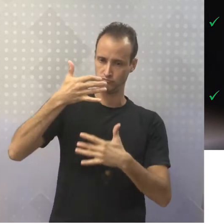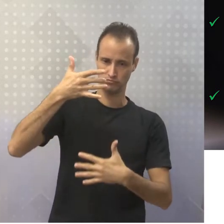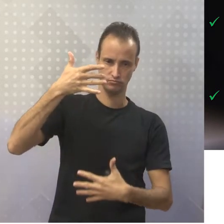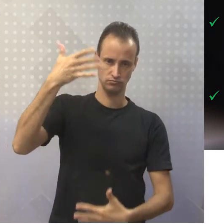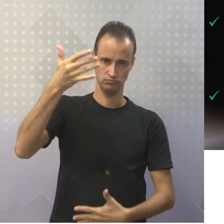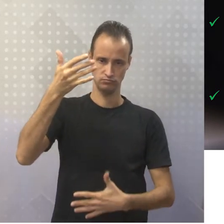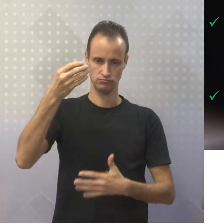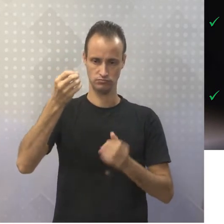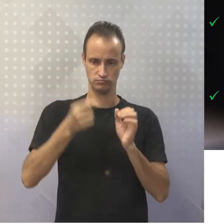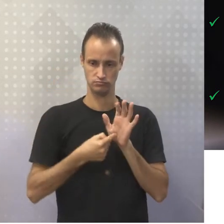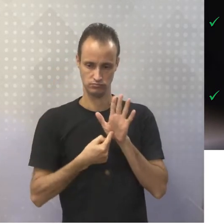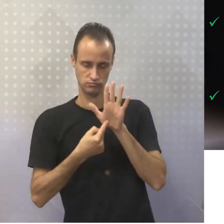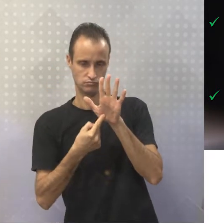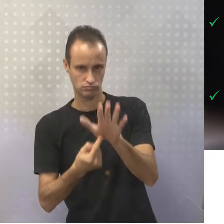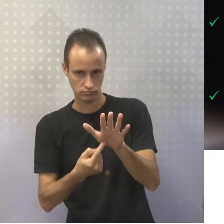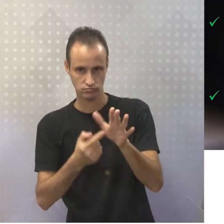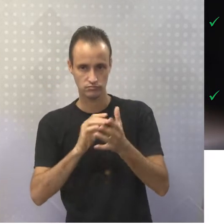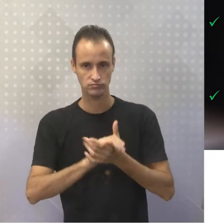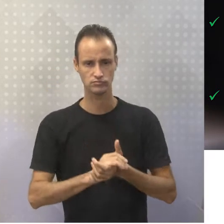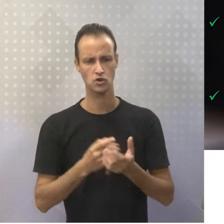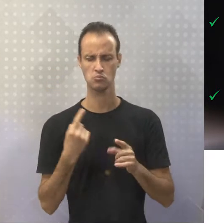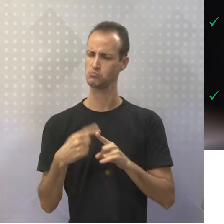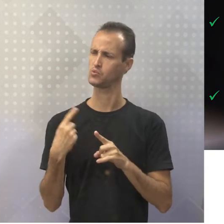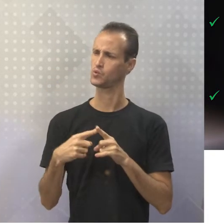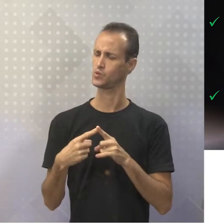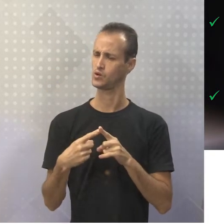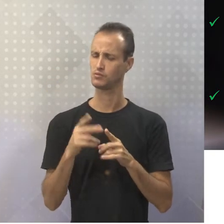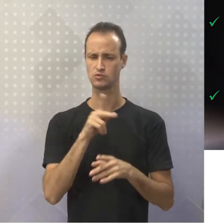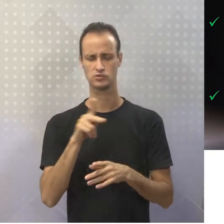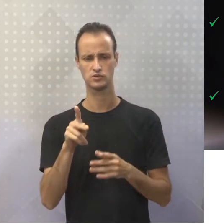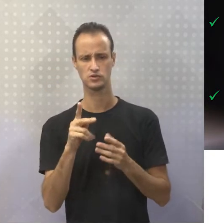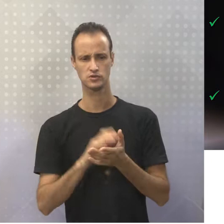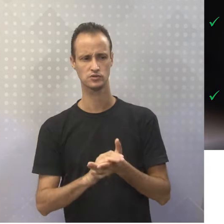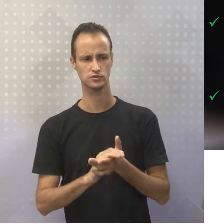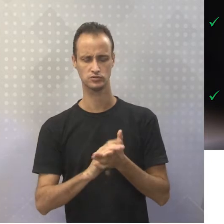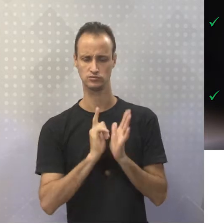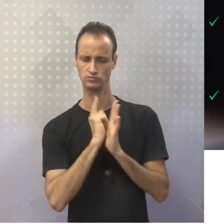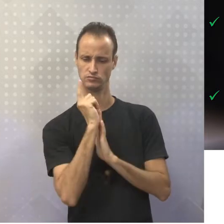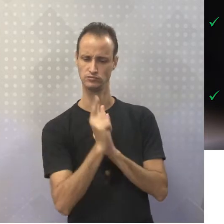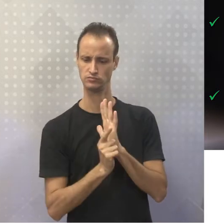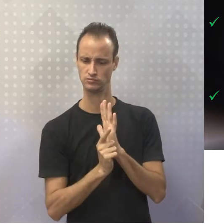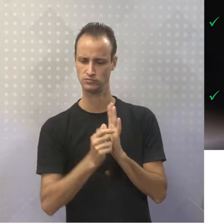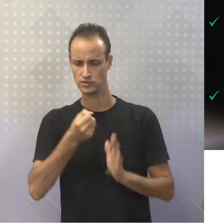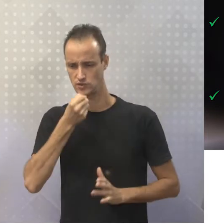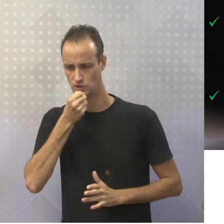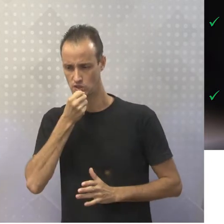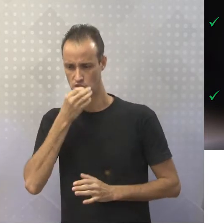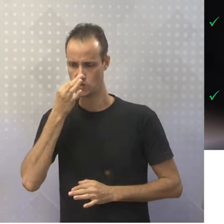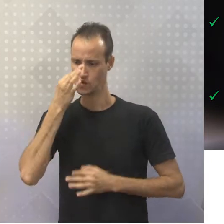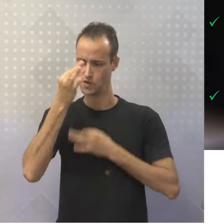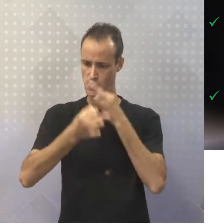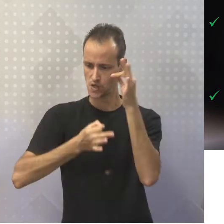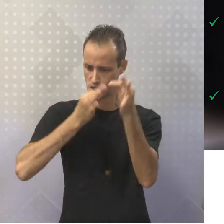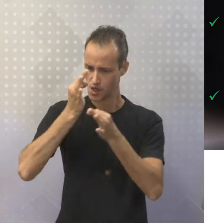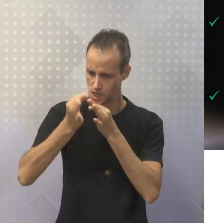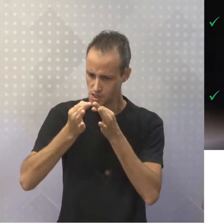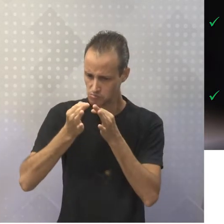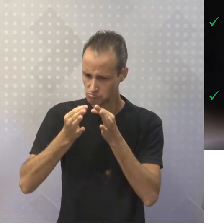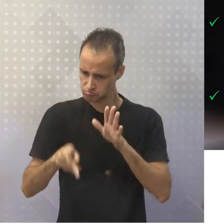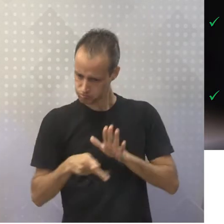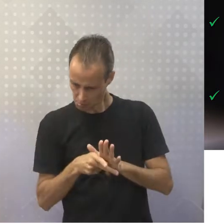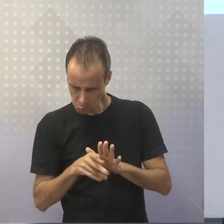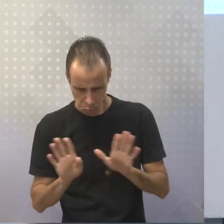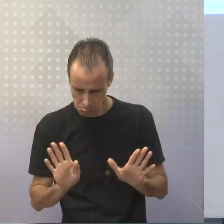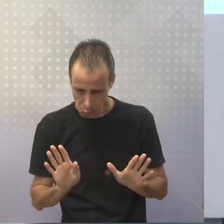as expositivas, né? Ué, professor, por que isso? O gênero reportagem não é gênero argumentativo, por natureza?